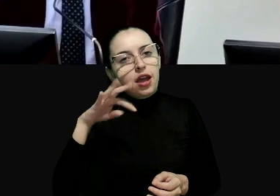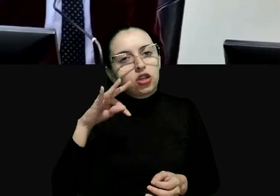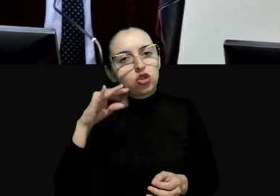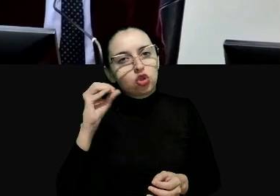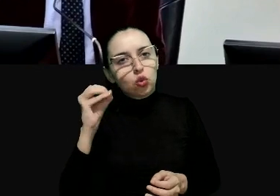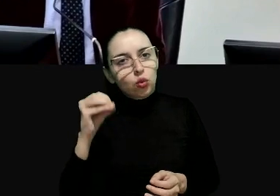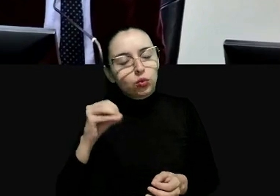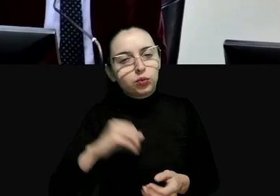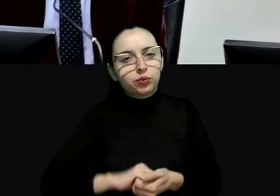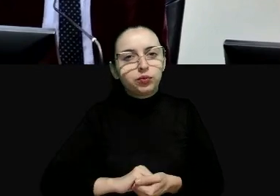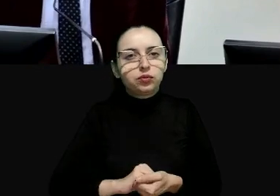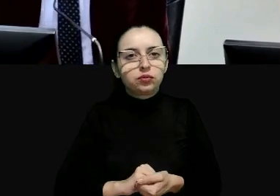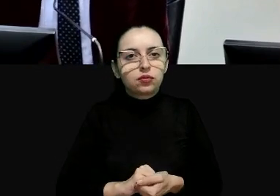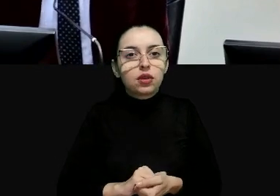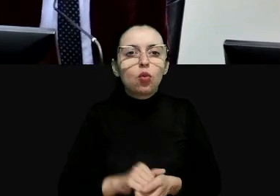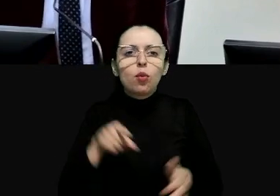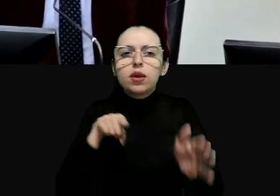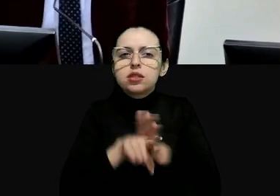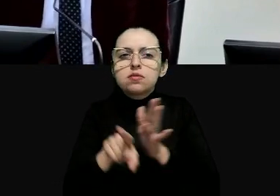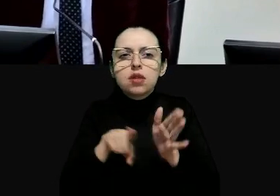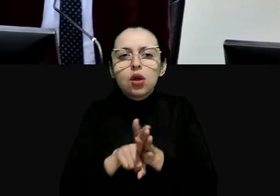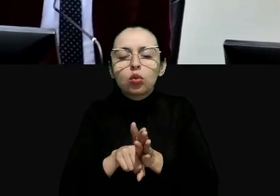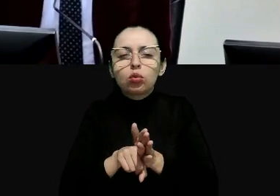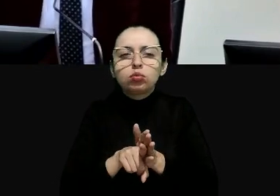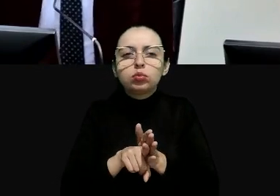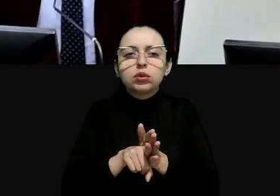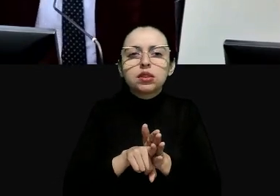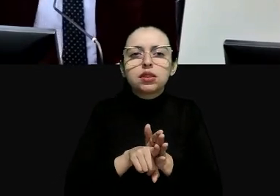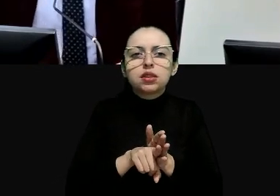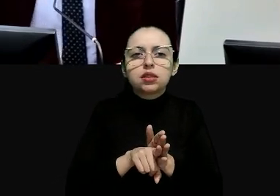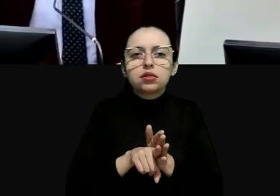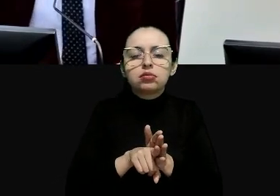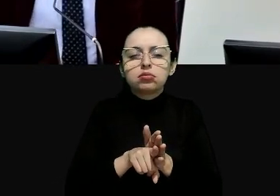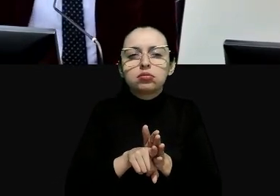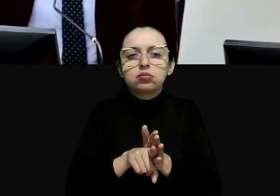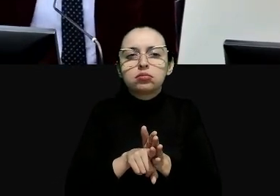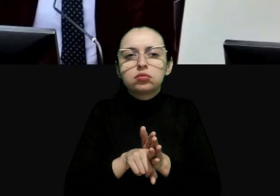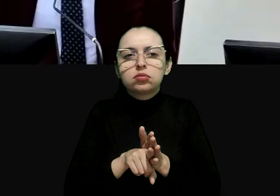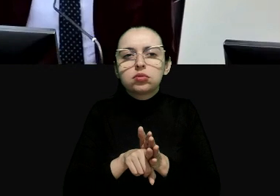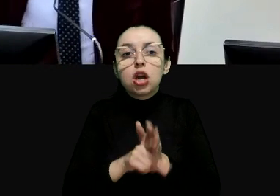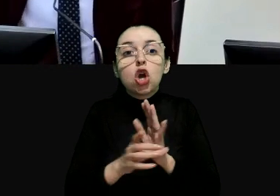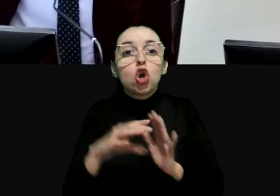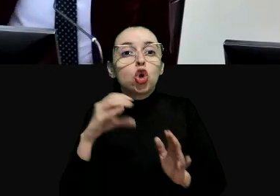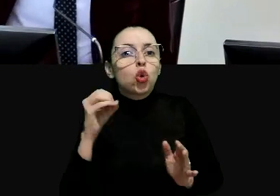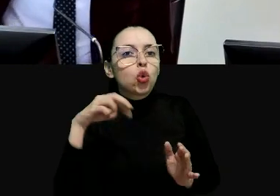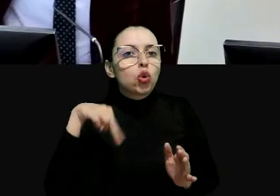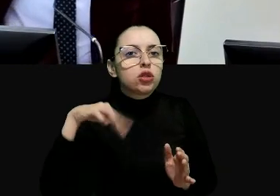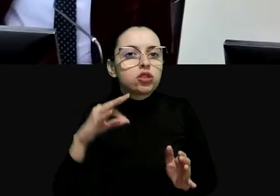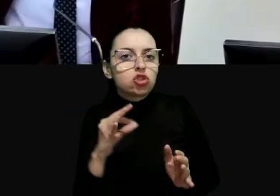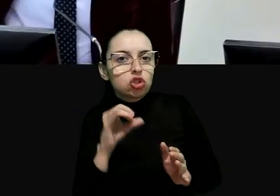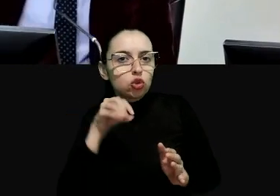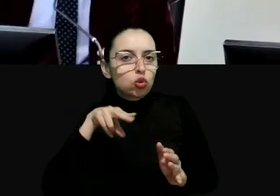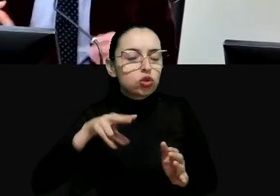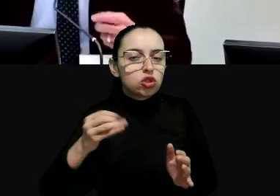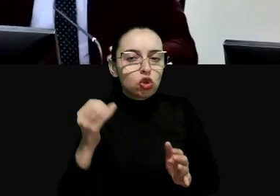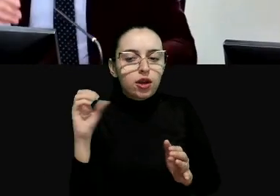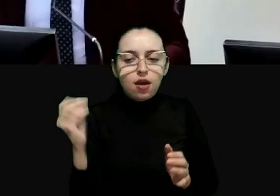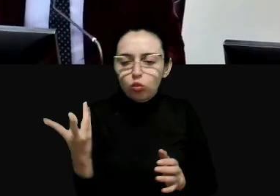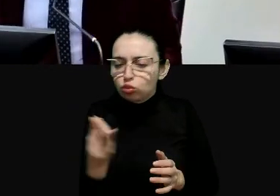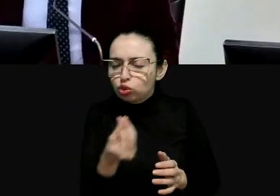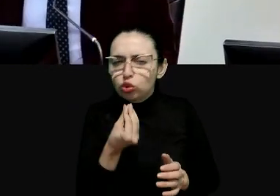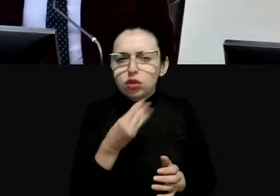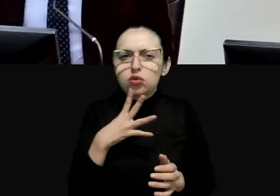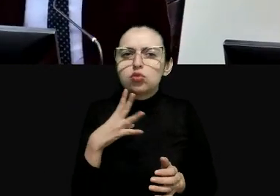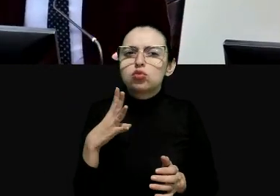uma das demandas é as perguntas se o Tribunal Constitucional da Ucrânia e todos